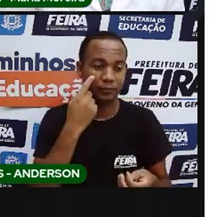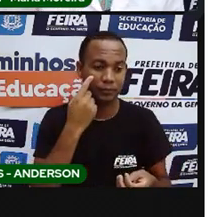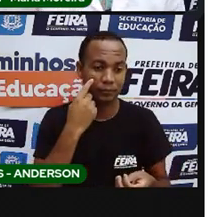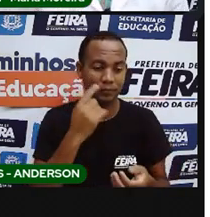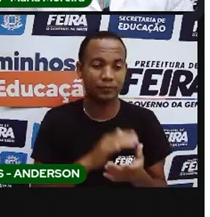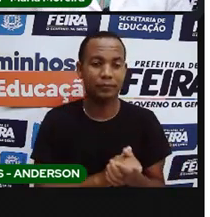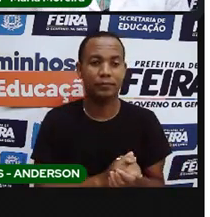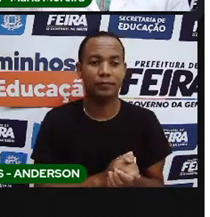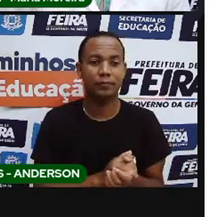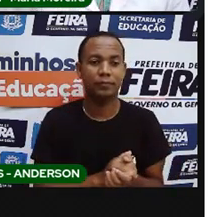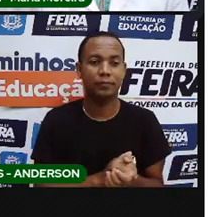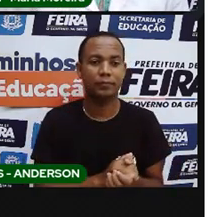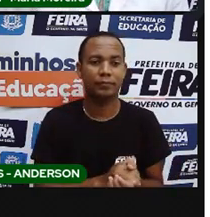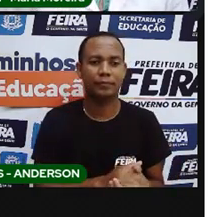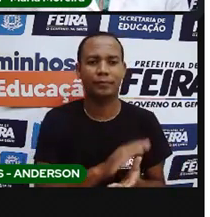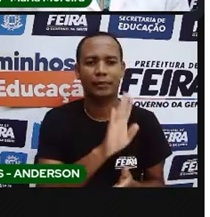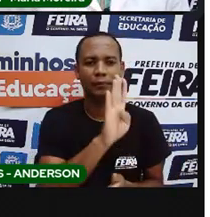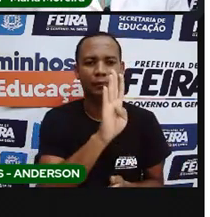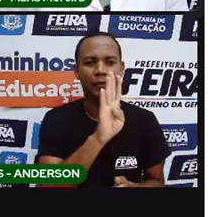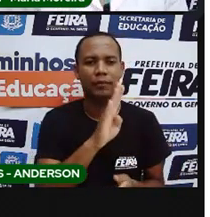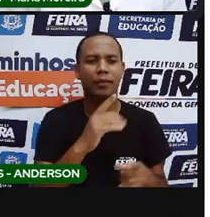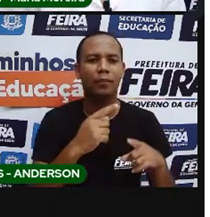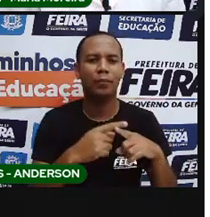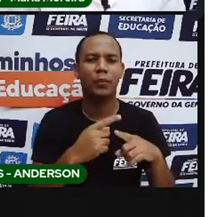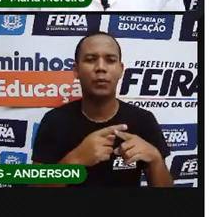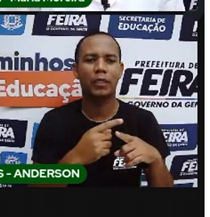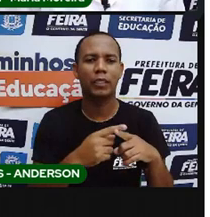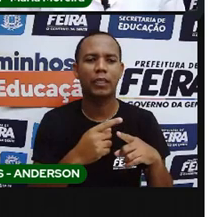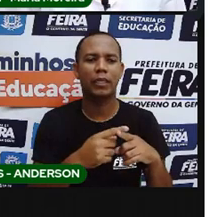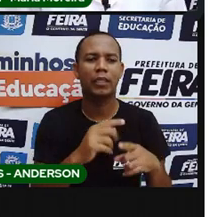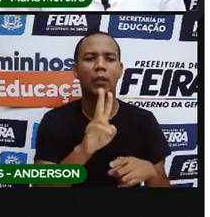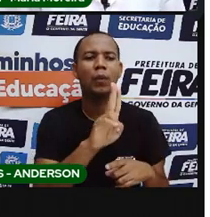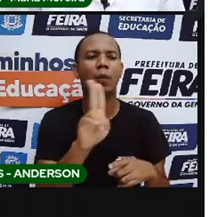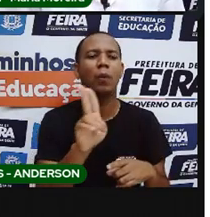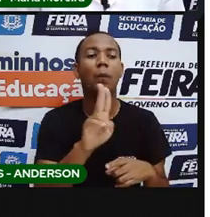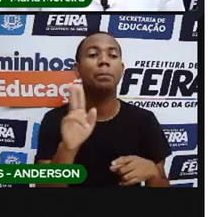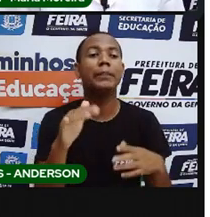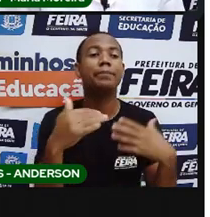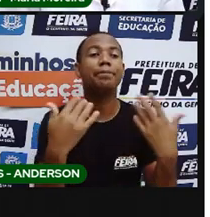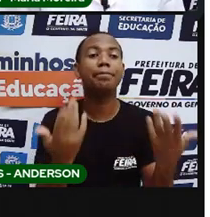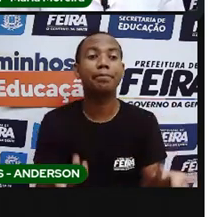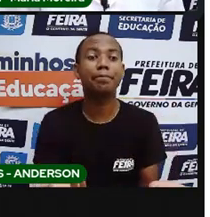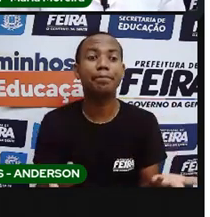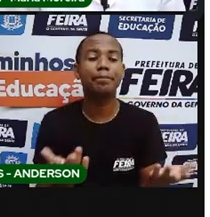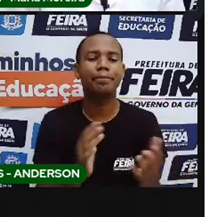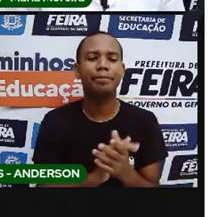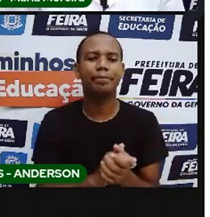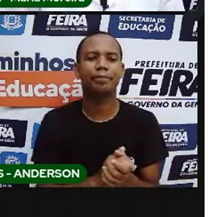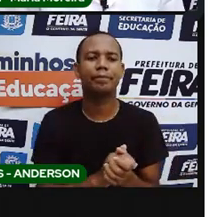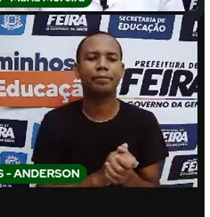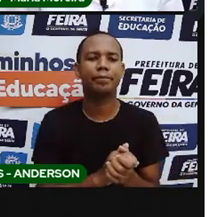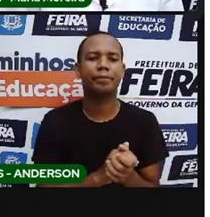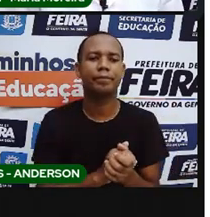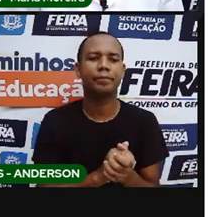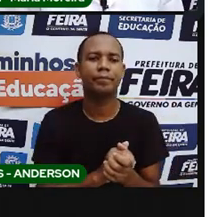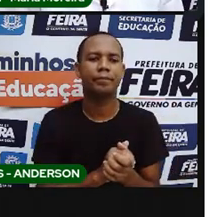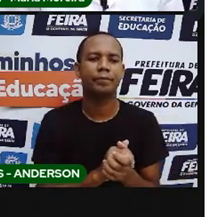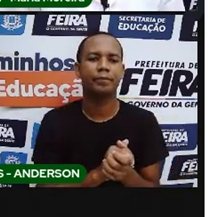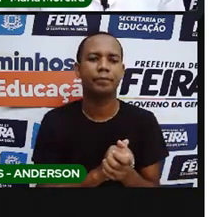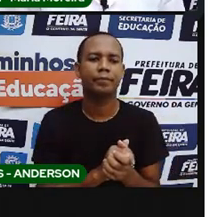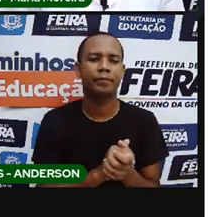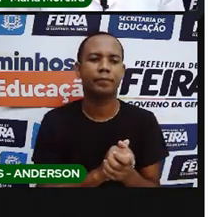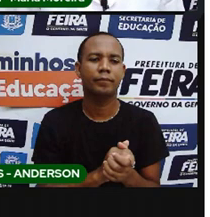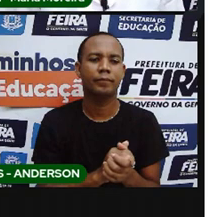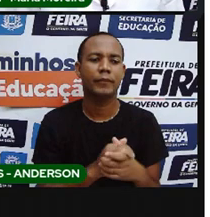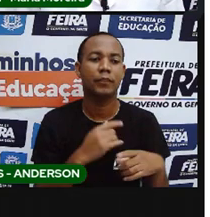eles pediram. Letra B. Por que eles receberam esse nome? Hum, a prova também deu essa deixa aqui, deu essa dica.